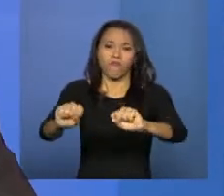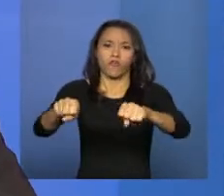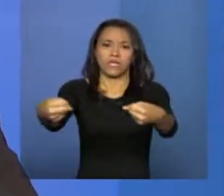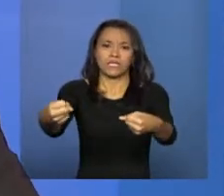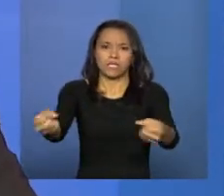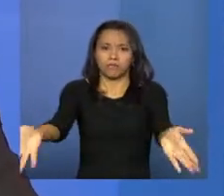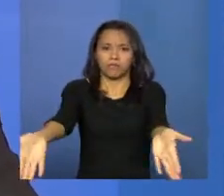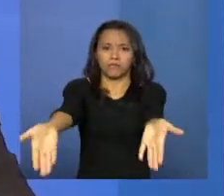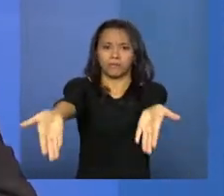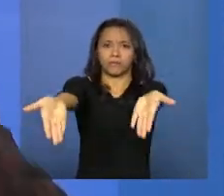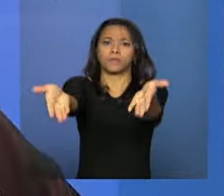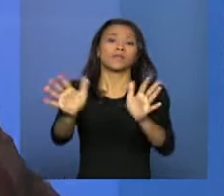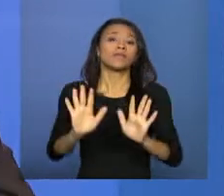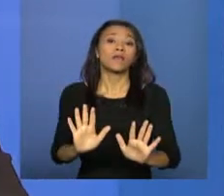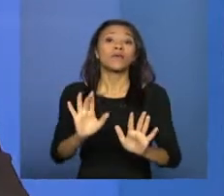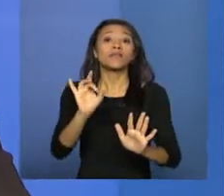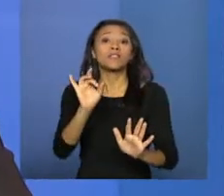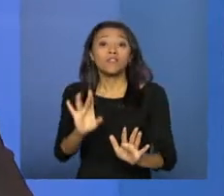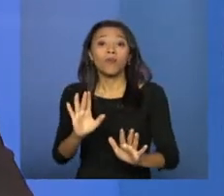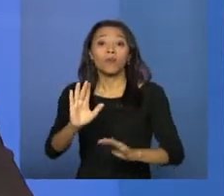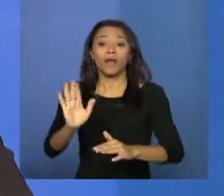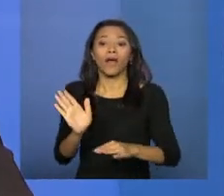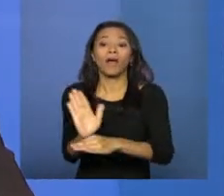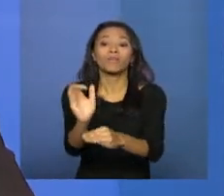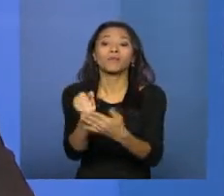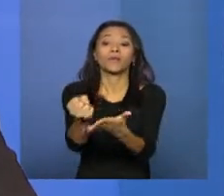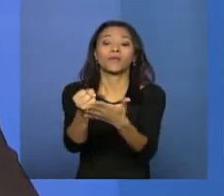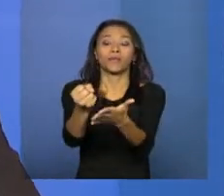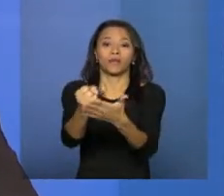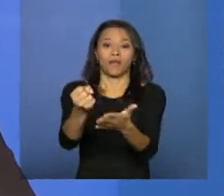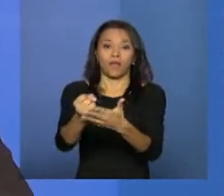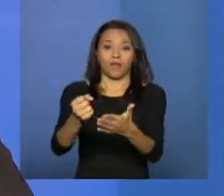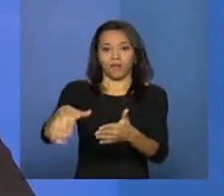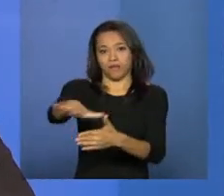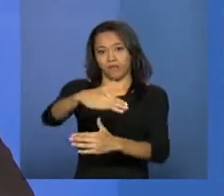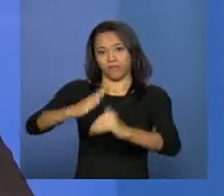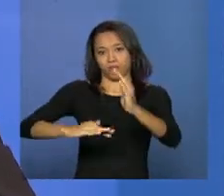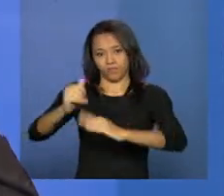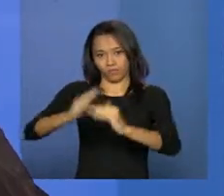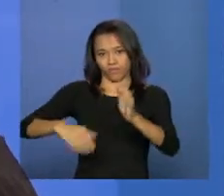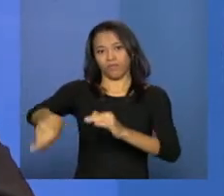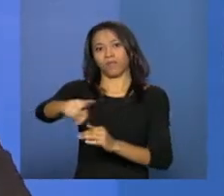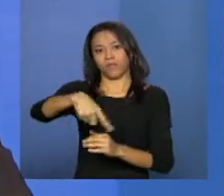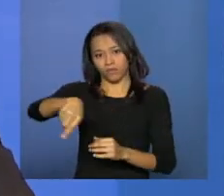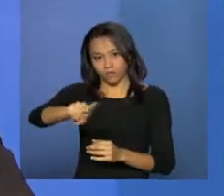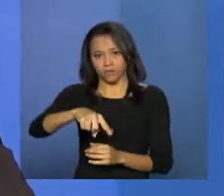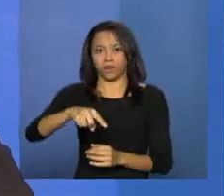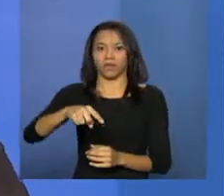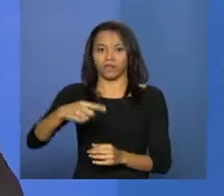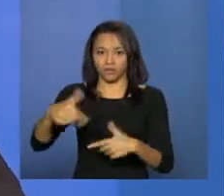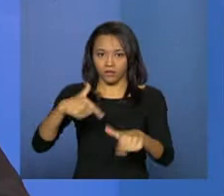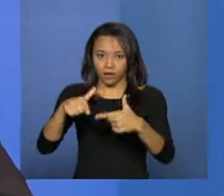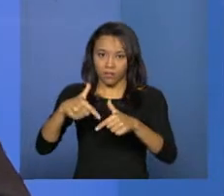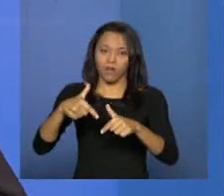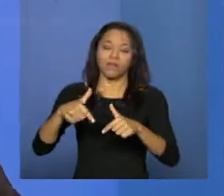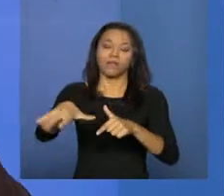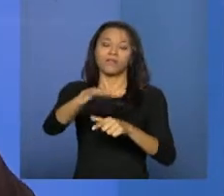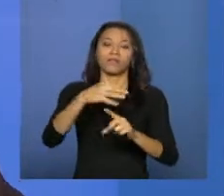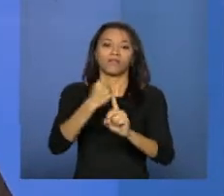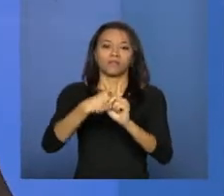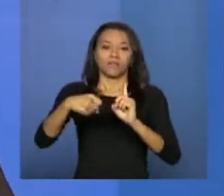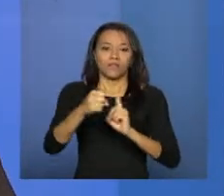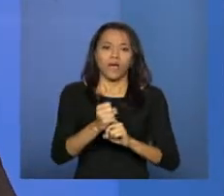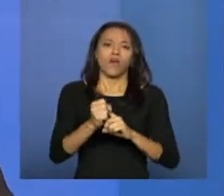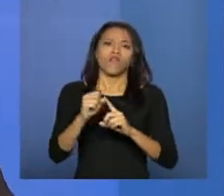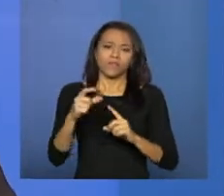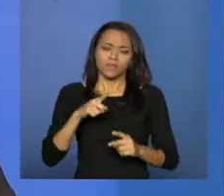contrário, é para profissionalizar a área da assistência social. Valorizar, né? De valorizar esse profissional, de